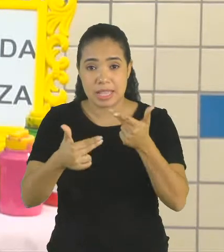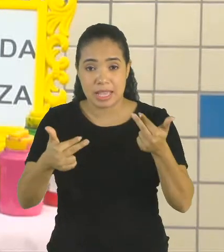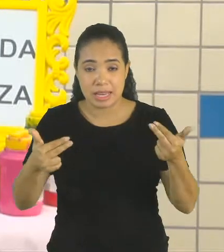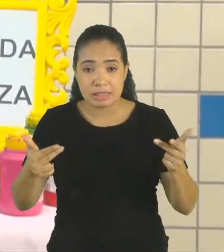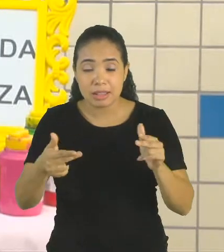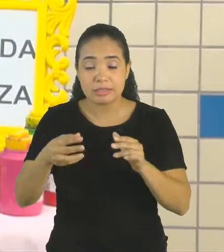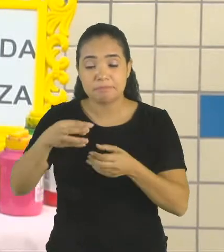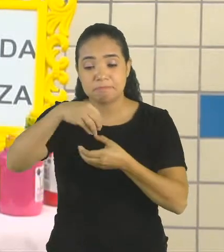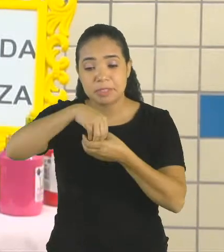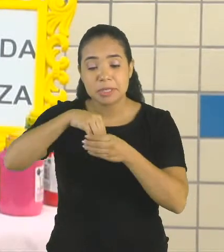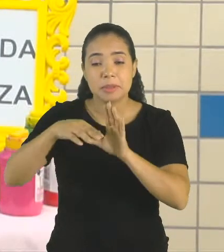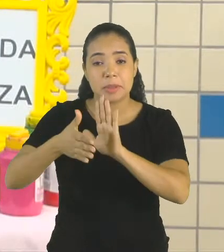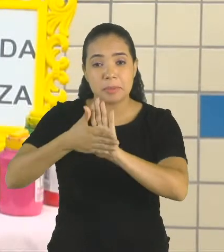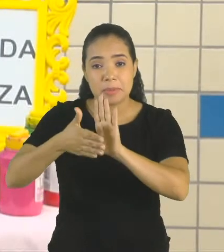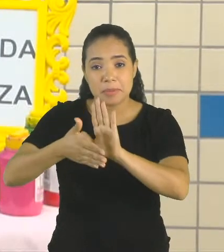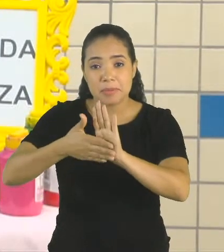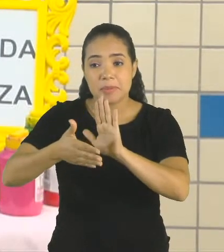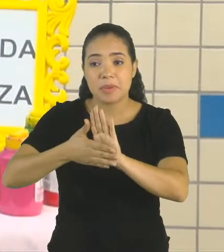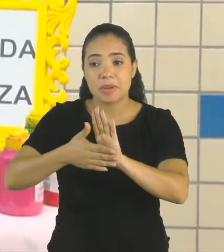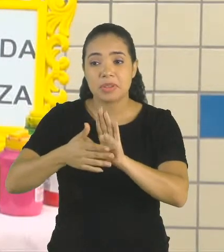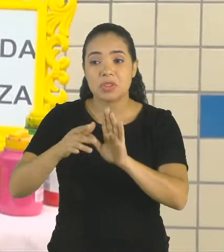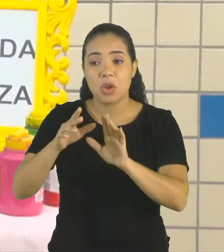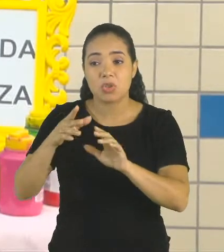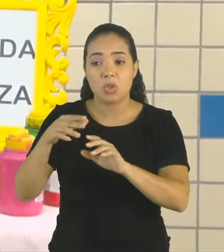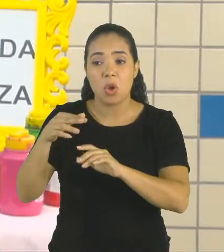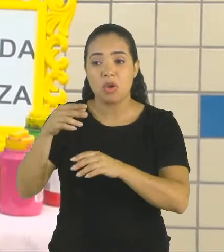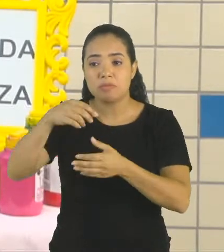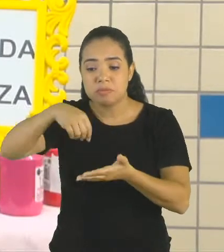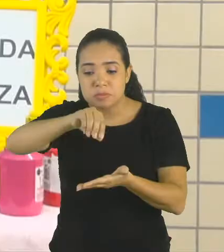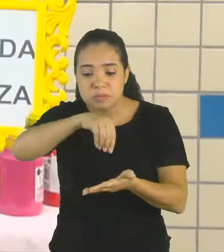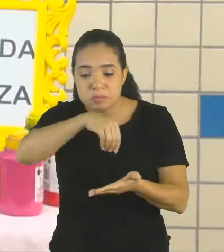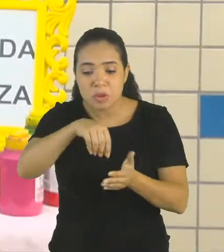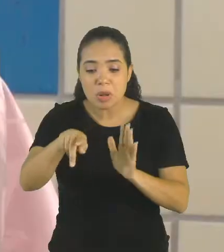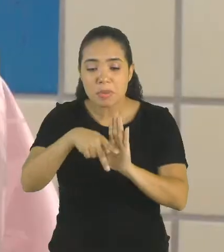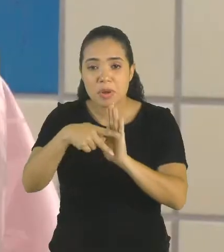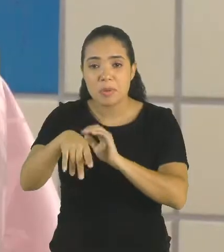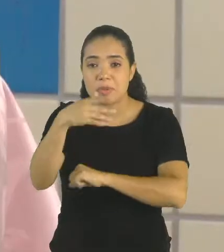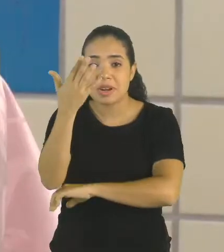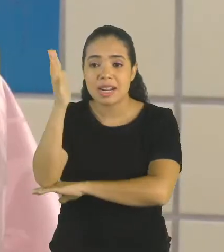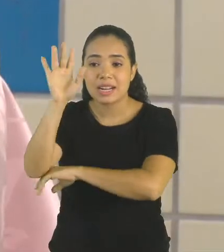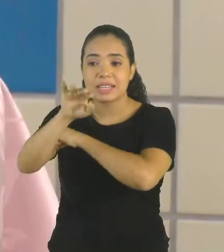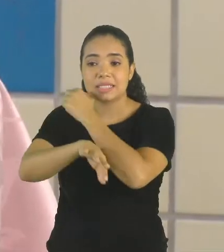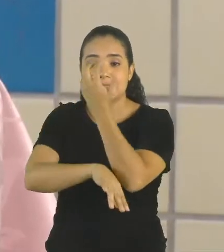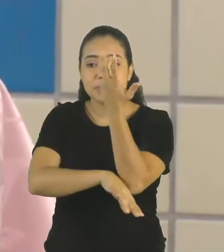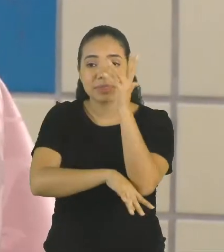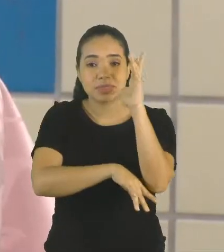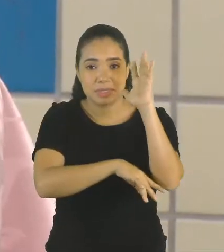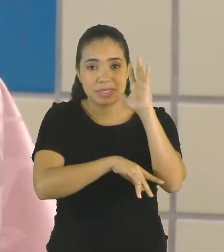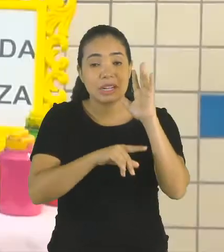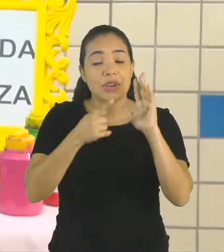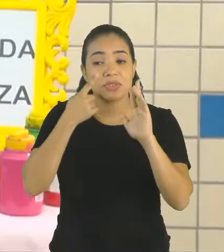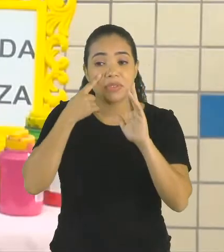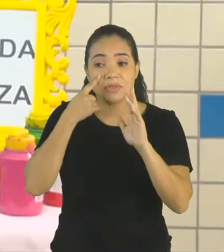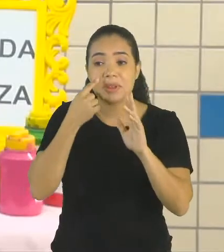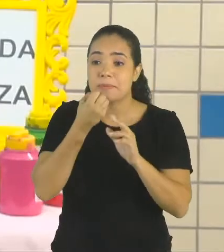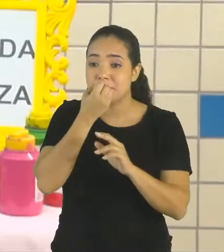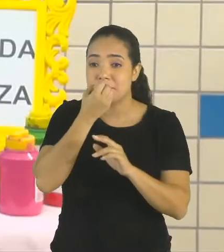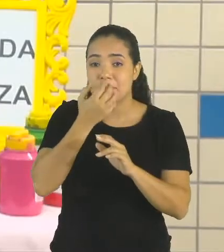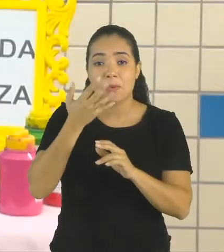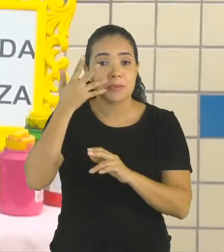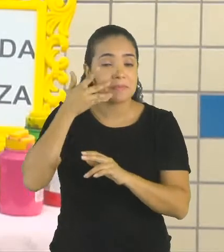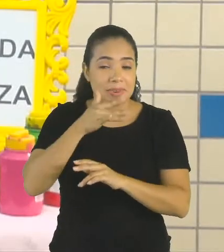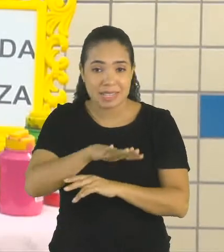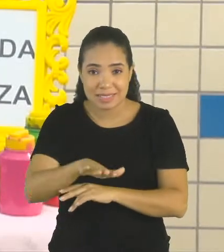nessa proposta vamos fazer os pincéis da natureza. Esses pincéis da natureza são muito ricos para as